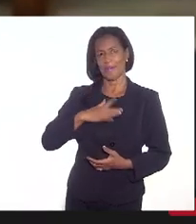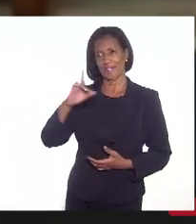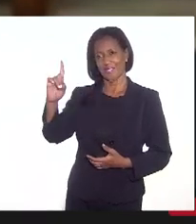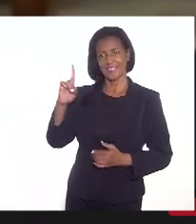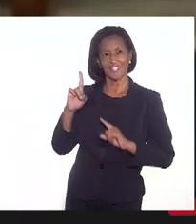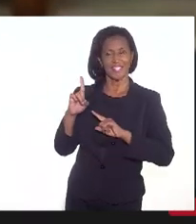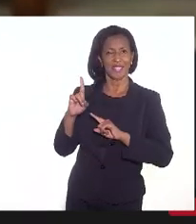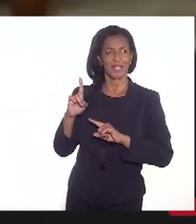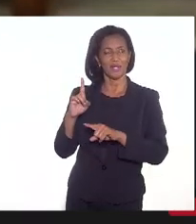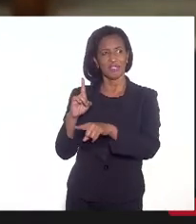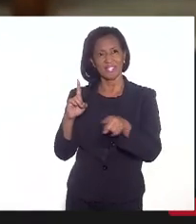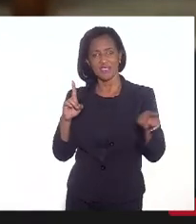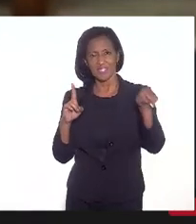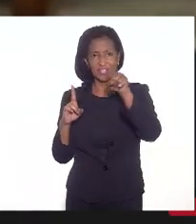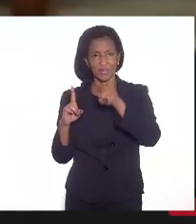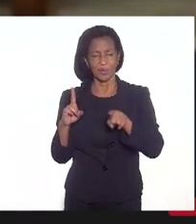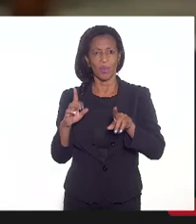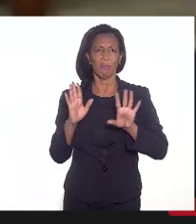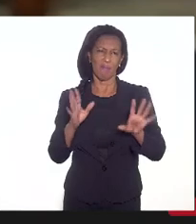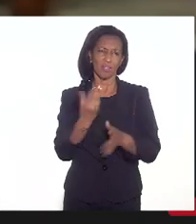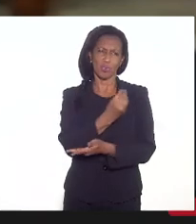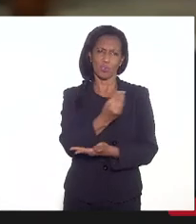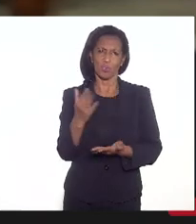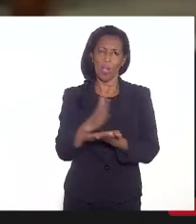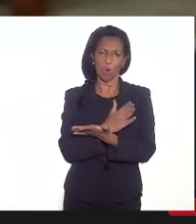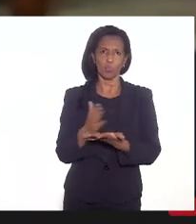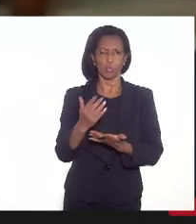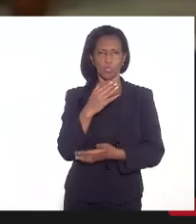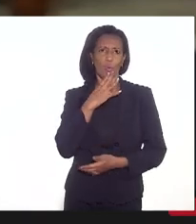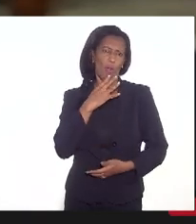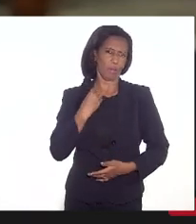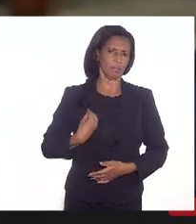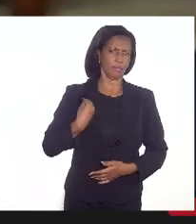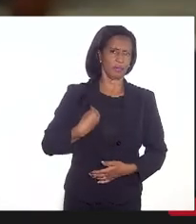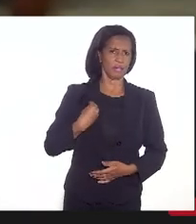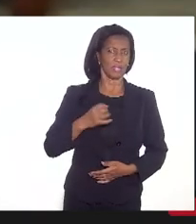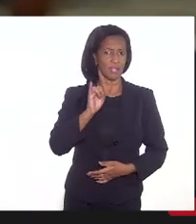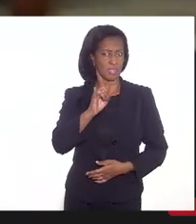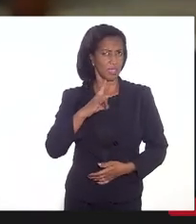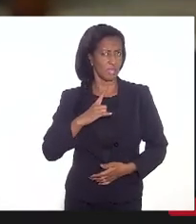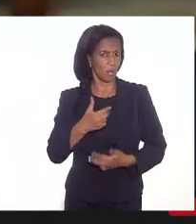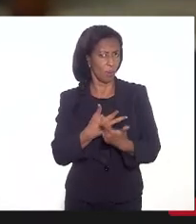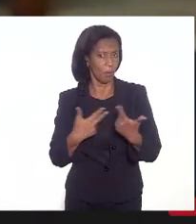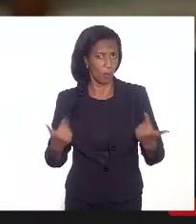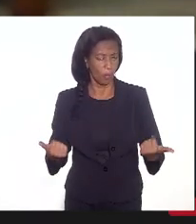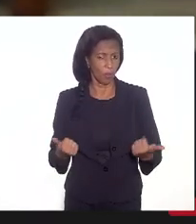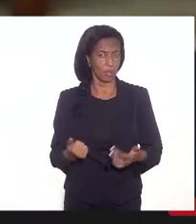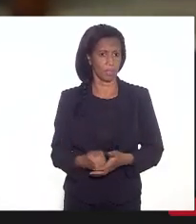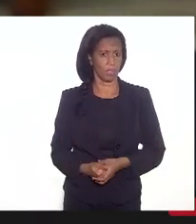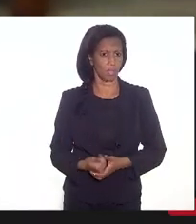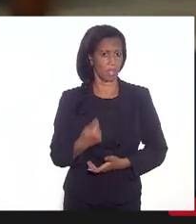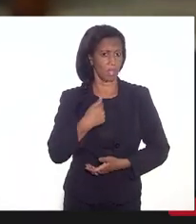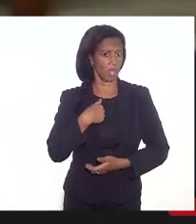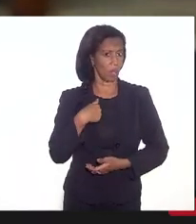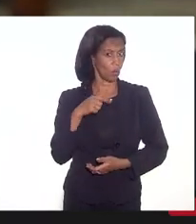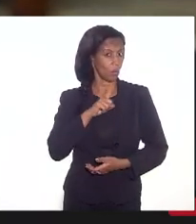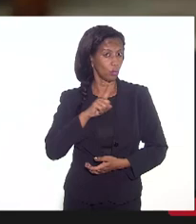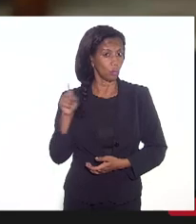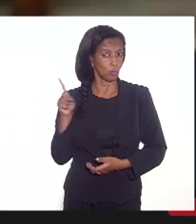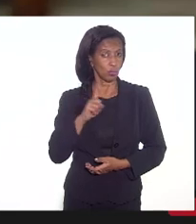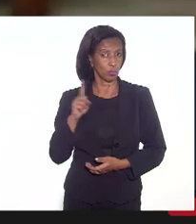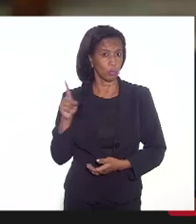sei se tem mais algum deputado, mas muitos deputados que já me conhecem sabem que, se tem uma coisa que eu não sou